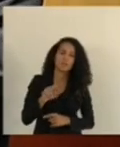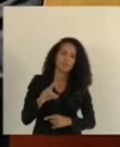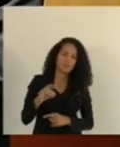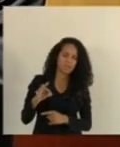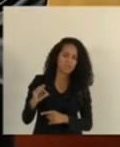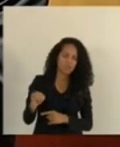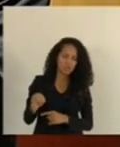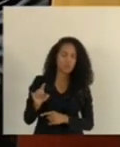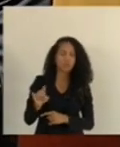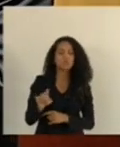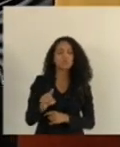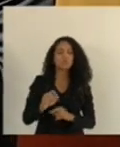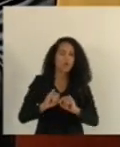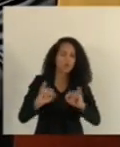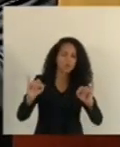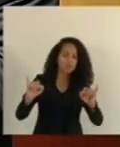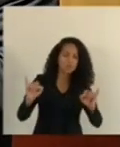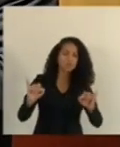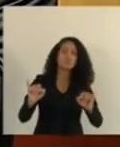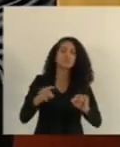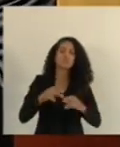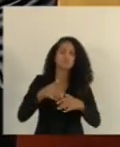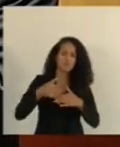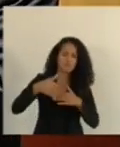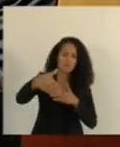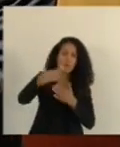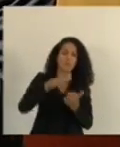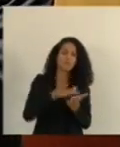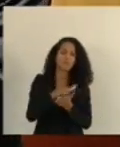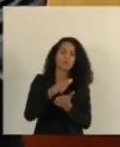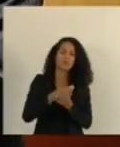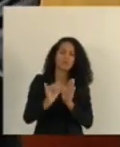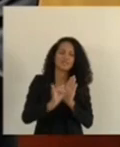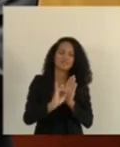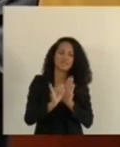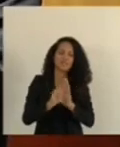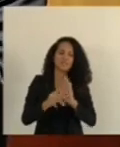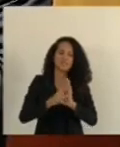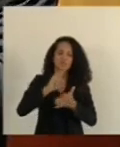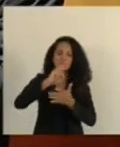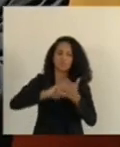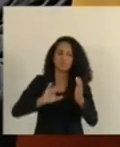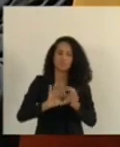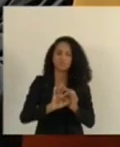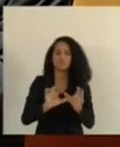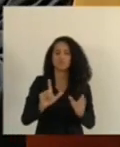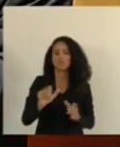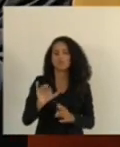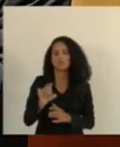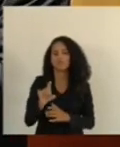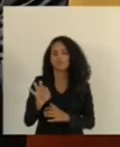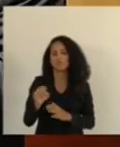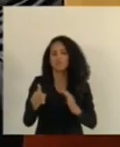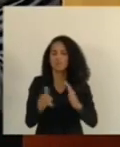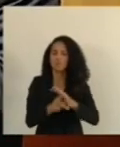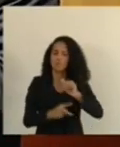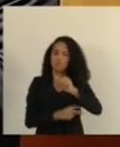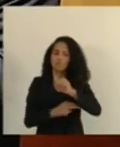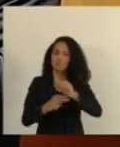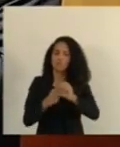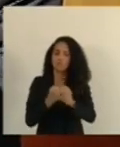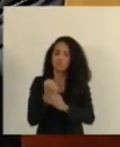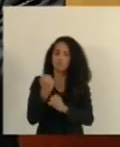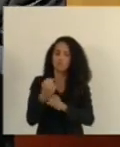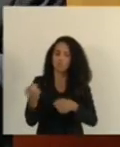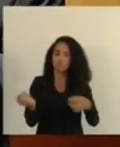anuncia que irá publicar o edital de licitação daquela ponte mas como também